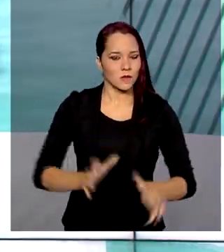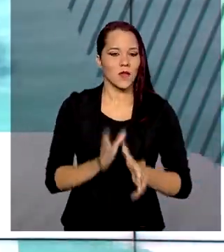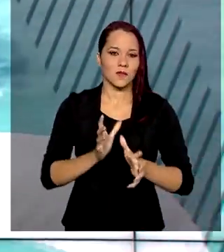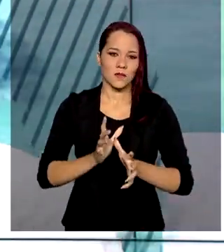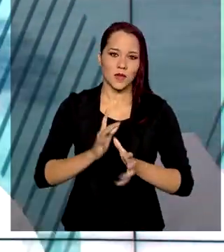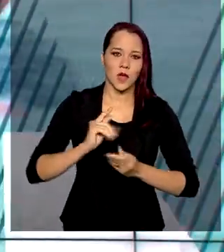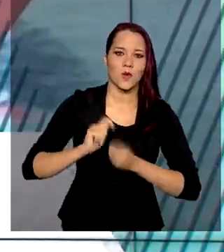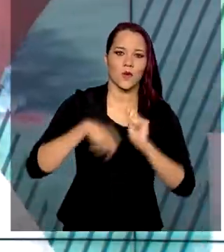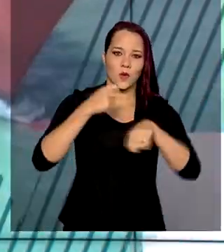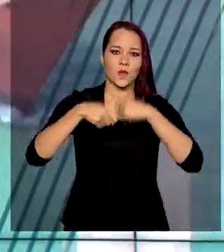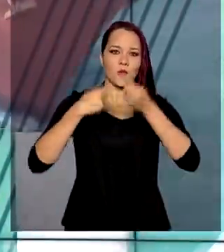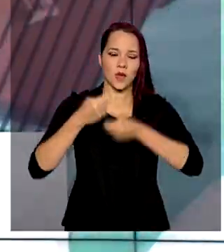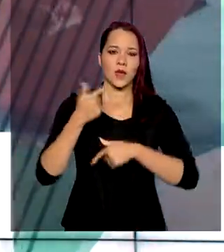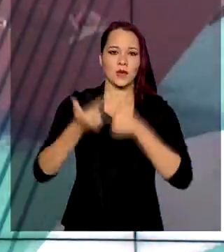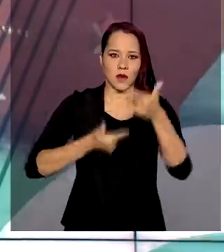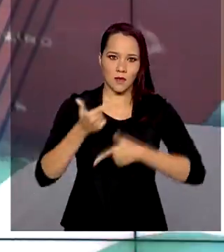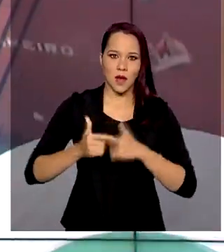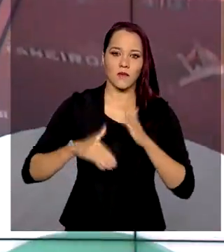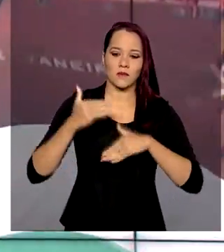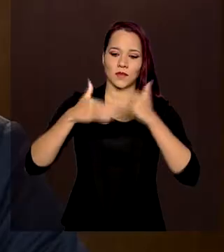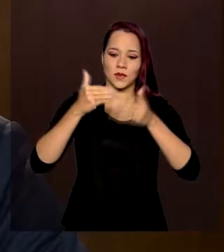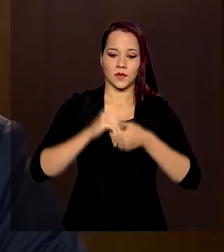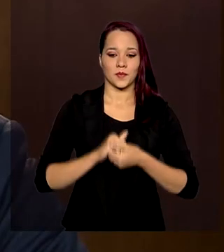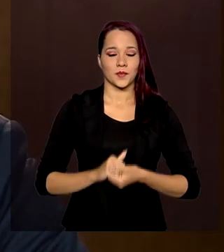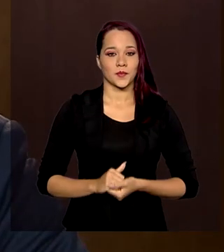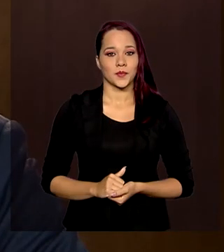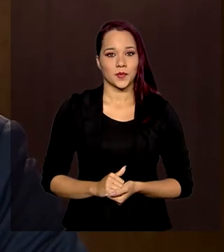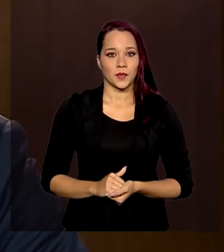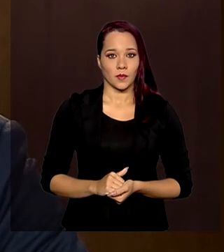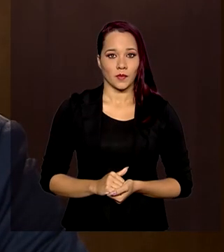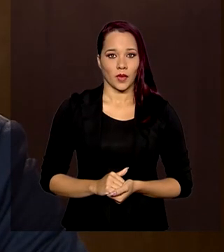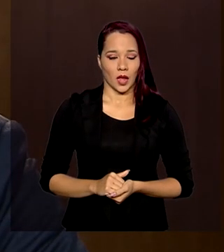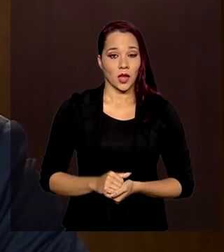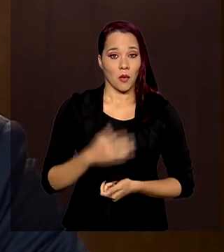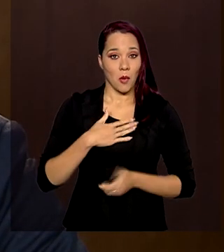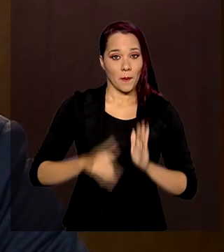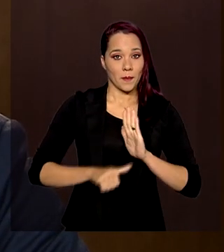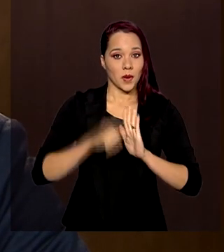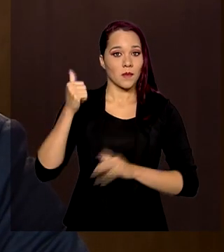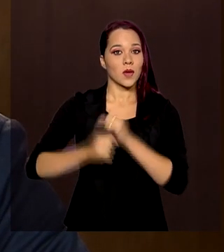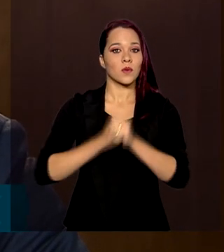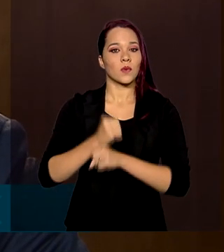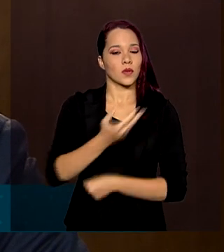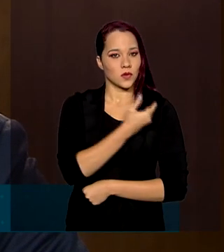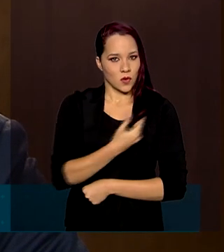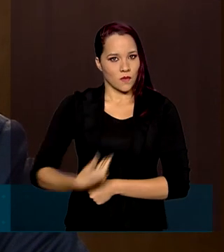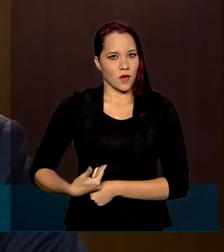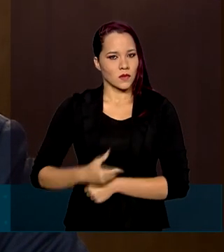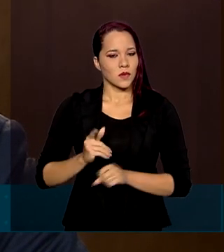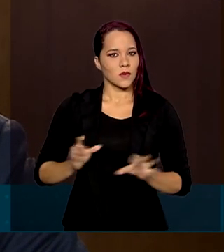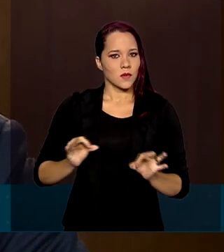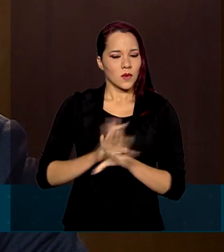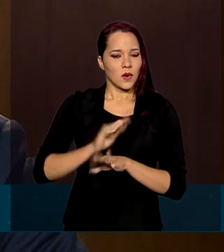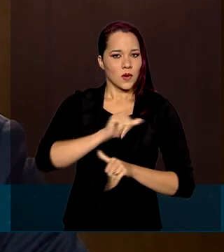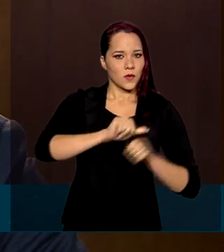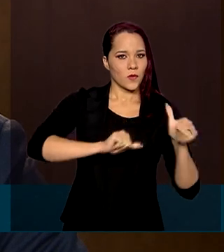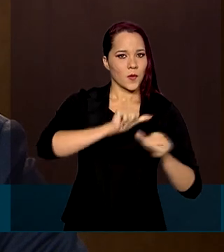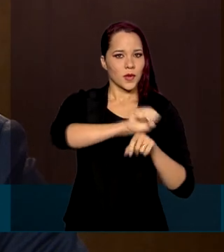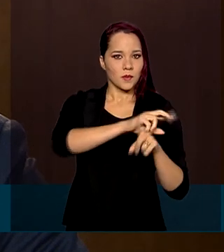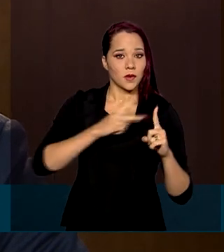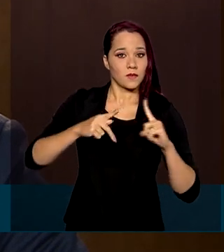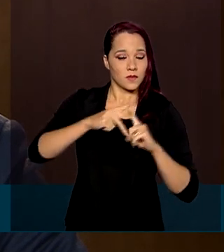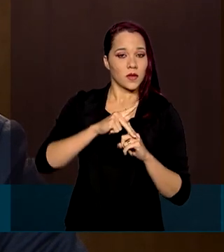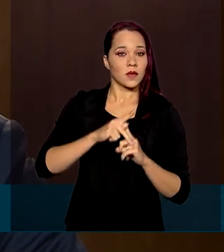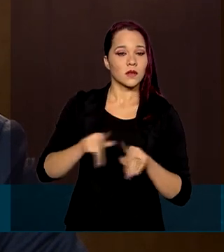economia e a geração de empregos. No meu primeiro ano de governo, concluímos a reforma da Previdência